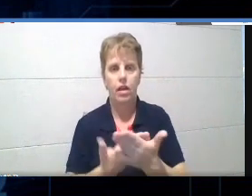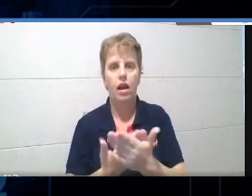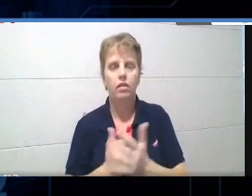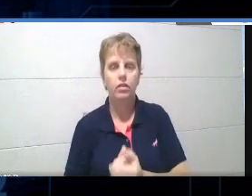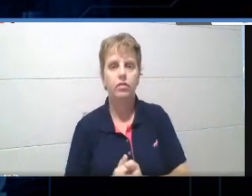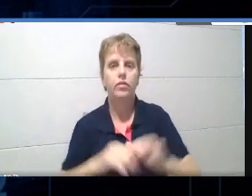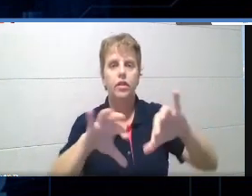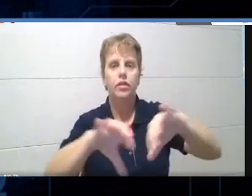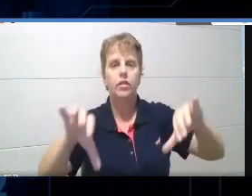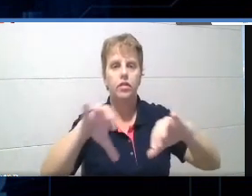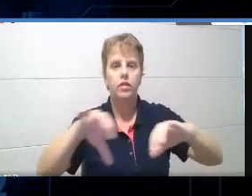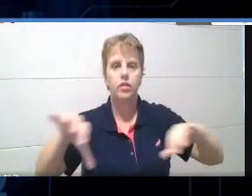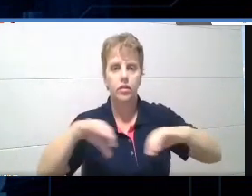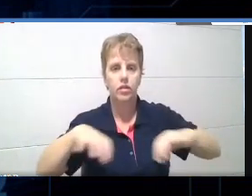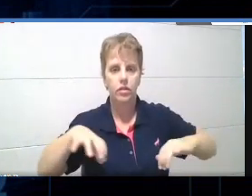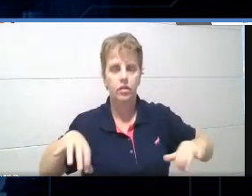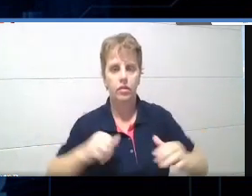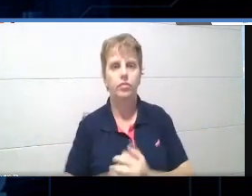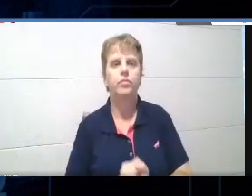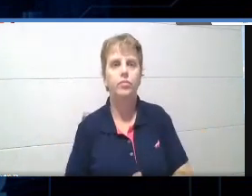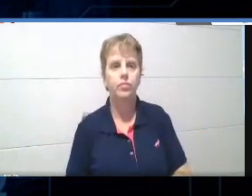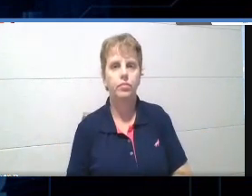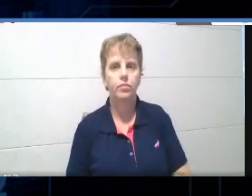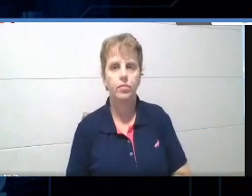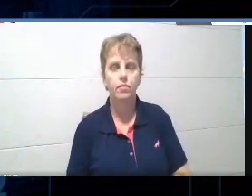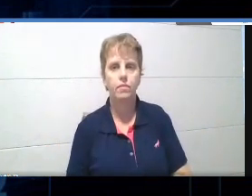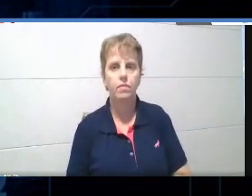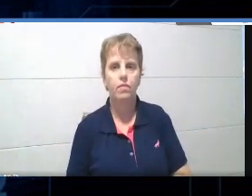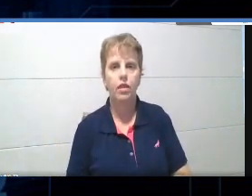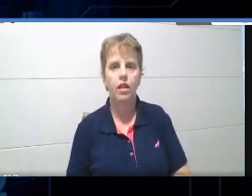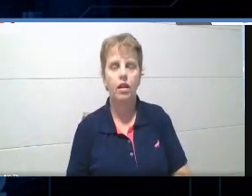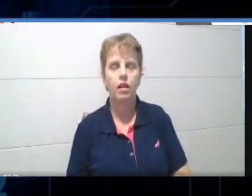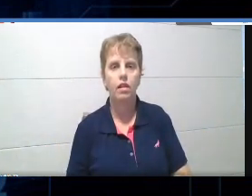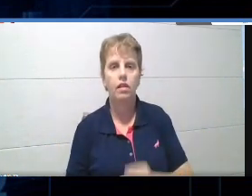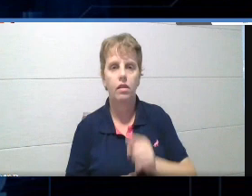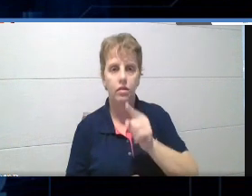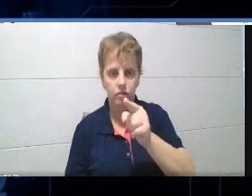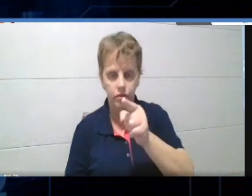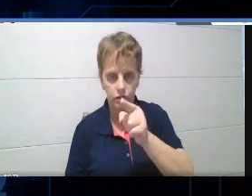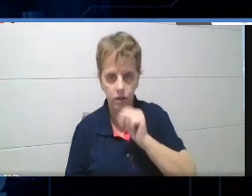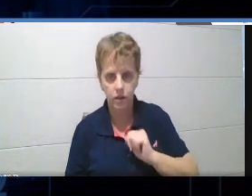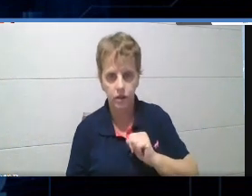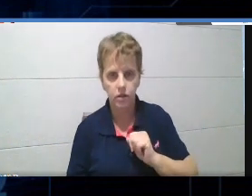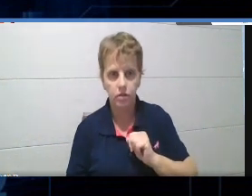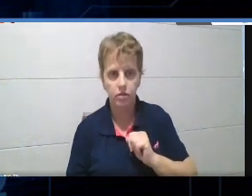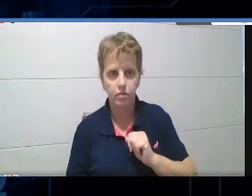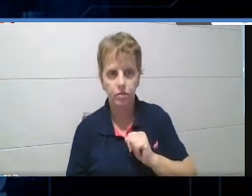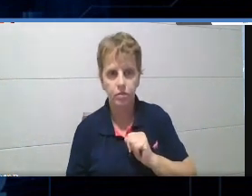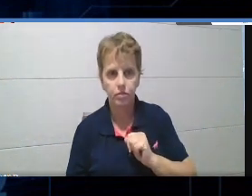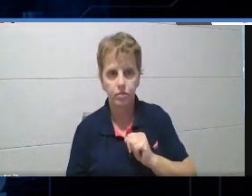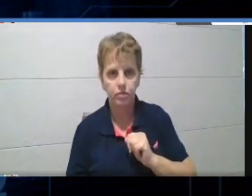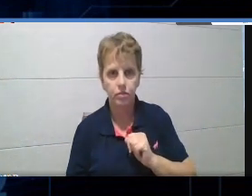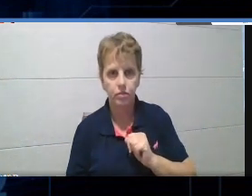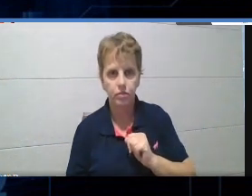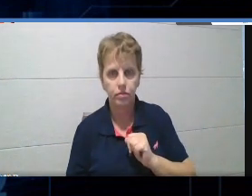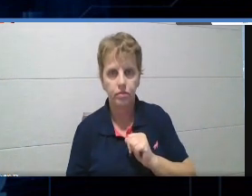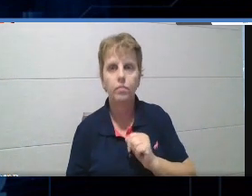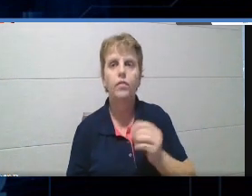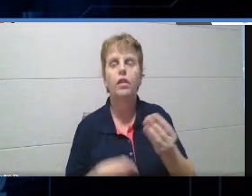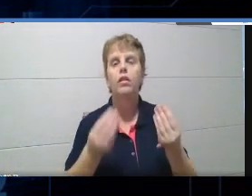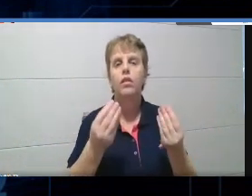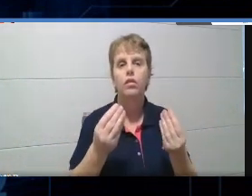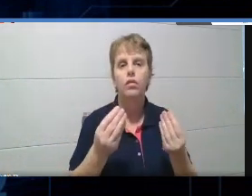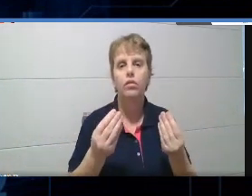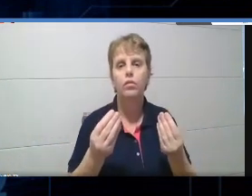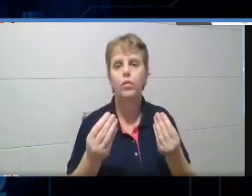uma coisa e eu imprimo, né? Né? Quero ver aí vocês, vocês que estão aí no chat, como é que tá aí?